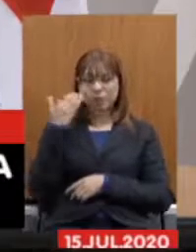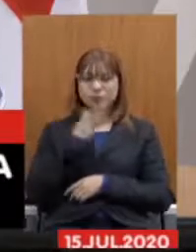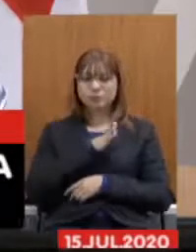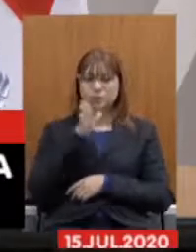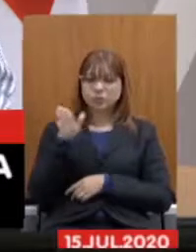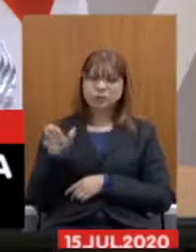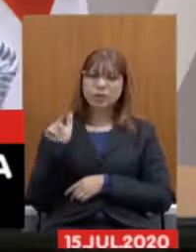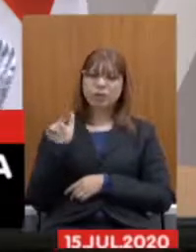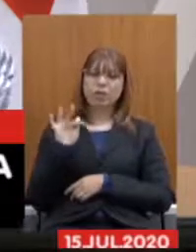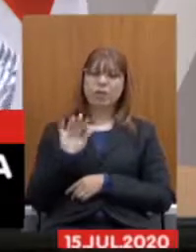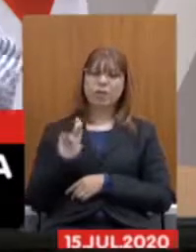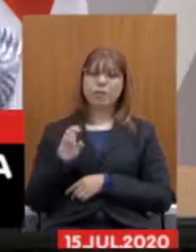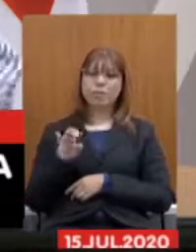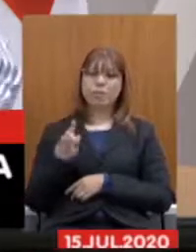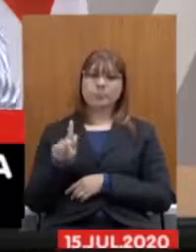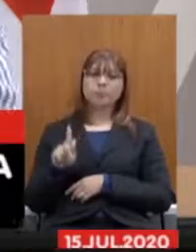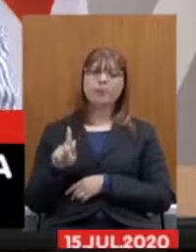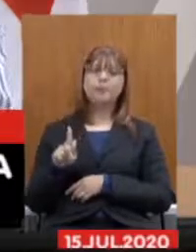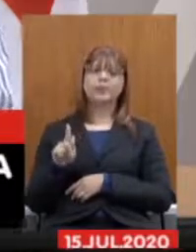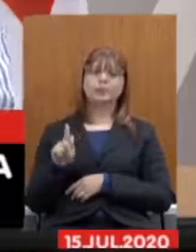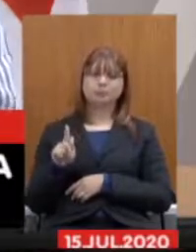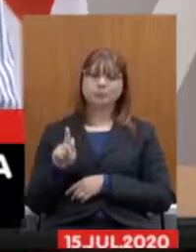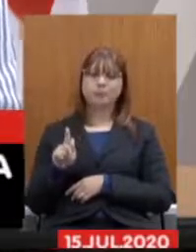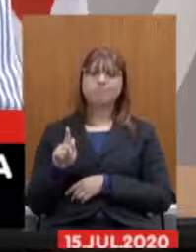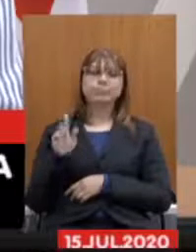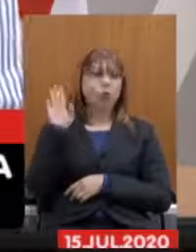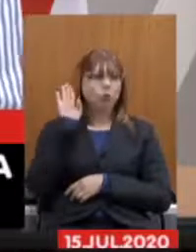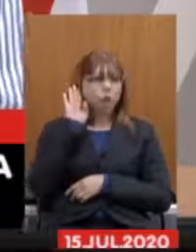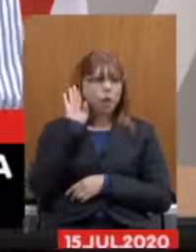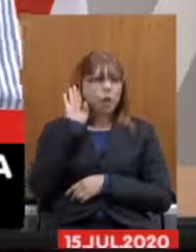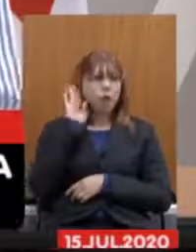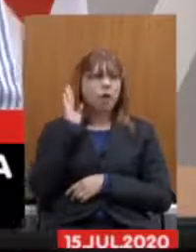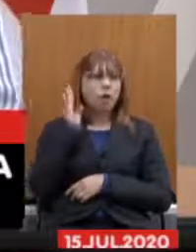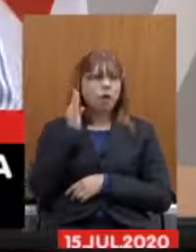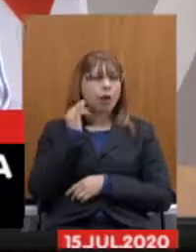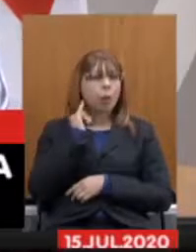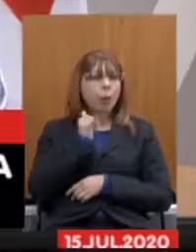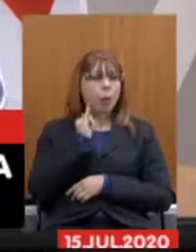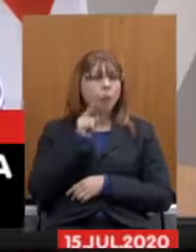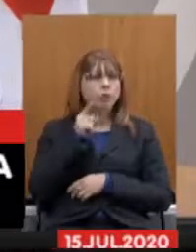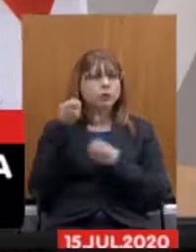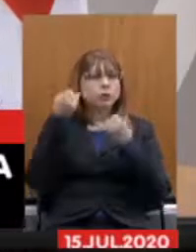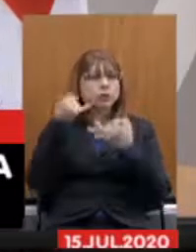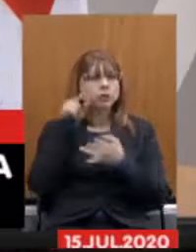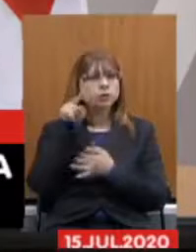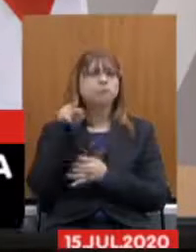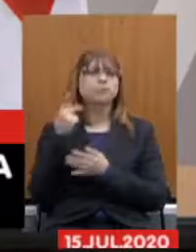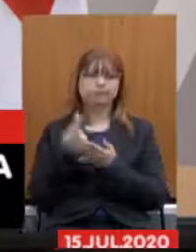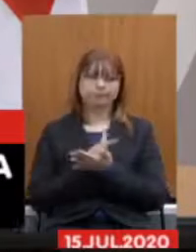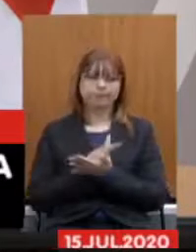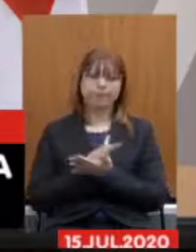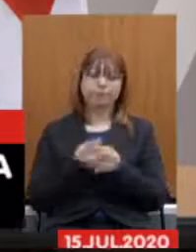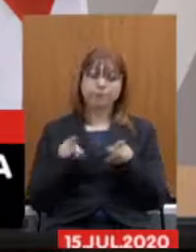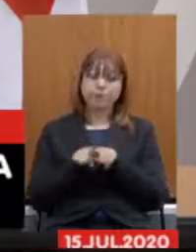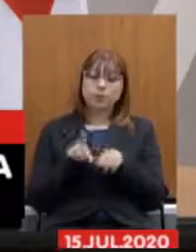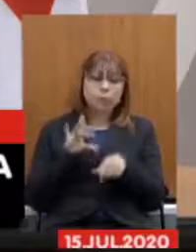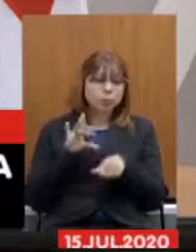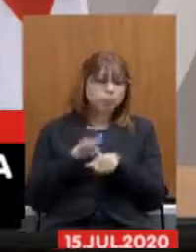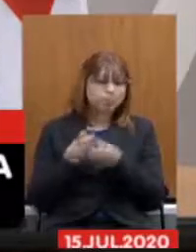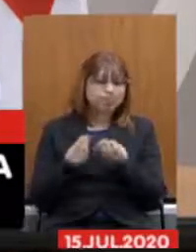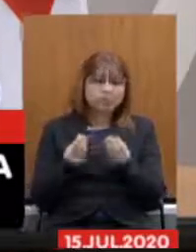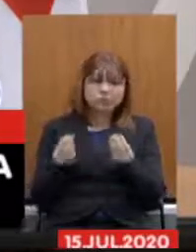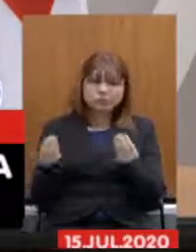pôde ouvir o relato desses trabalhadores e o nível de adoecimento que está possibilitando a esses